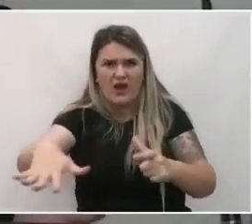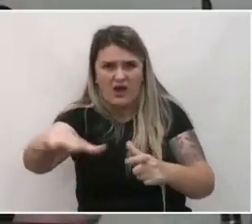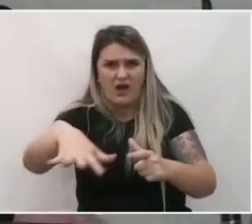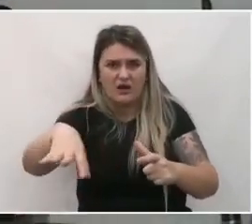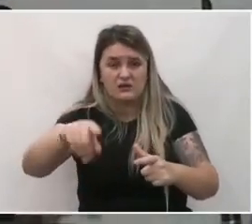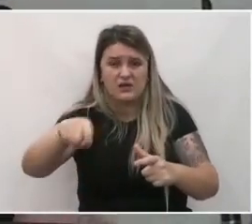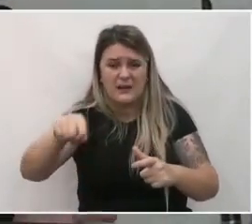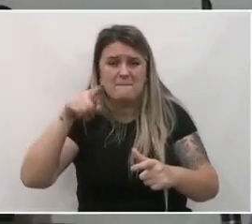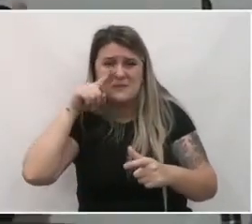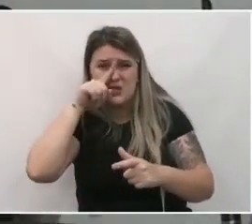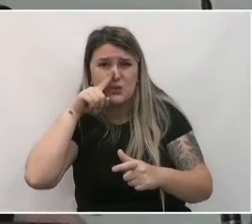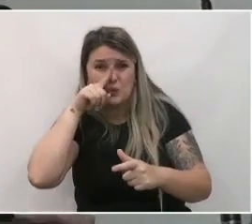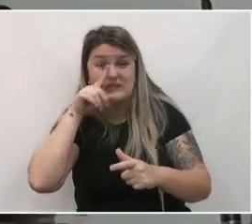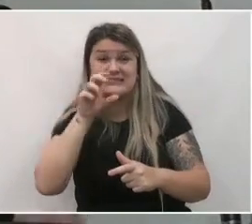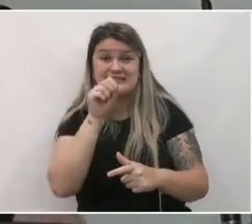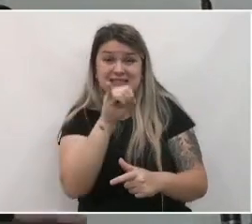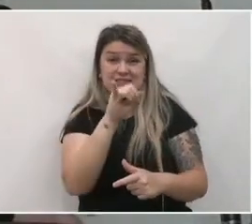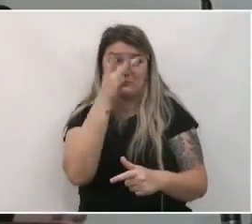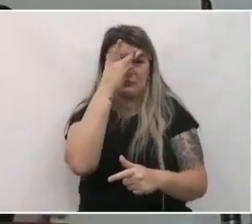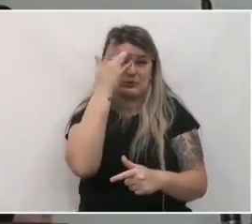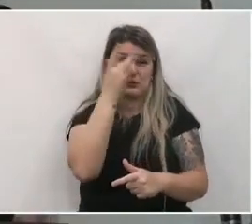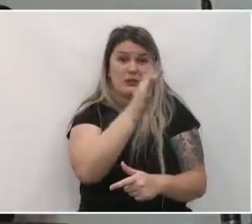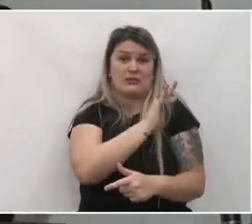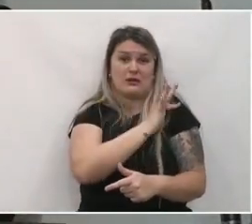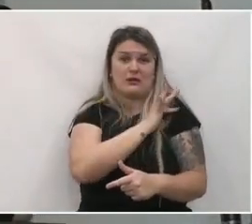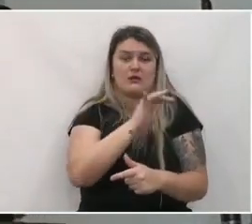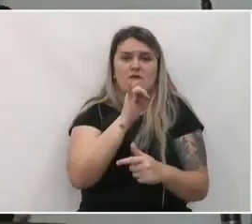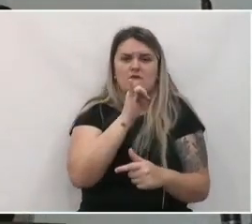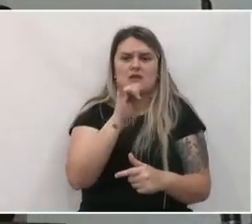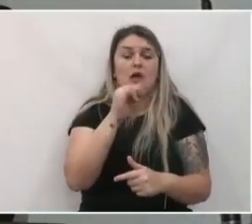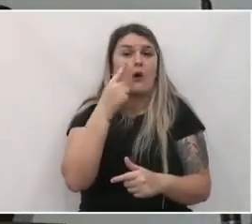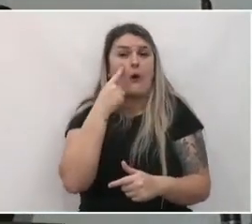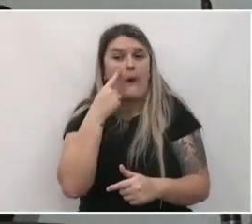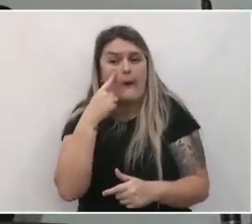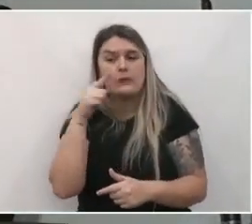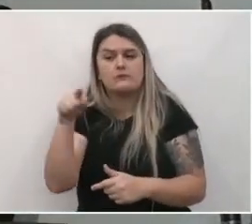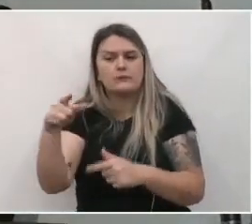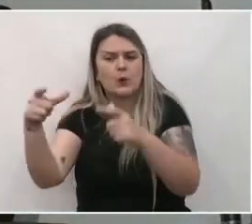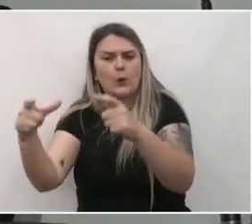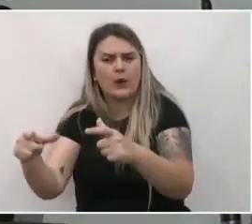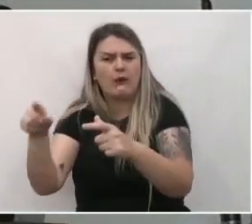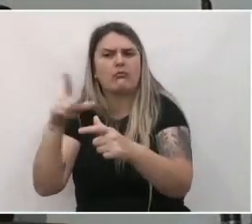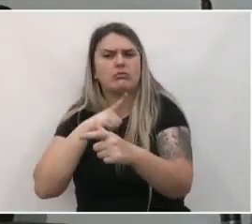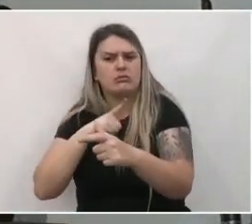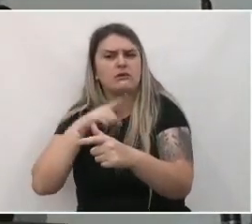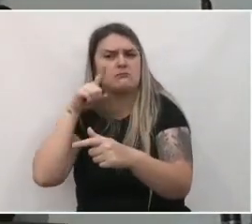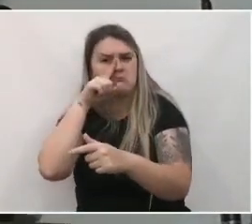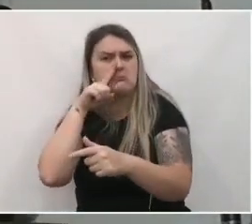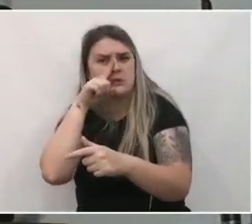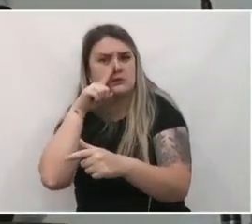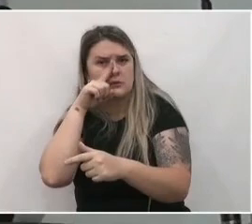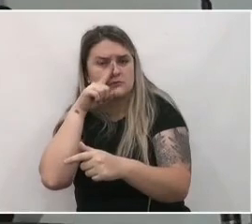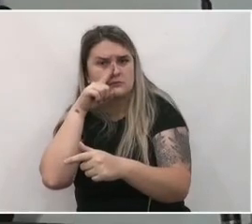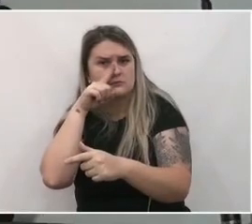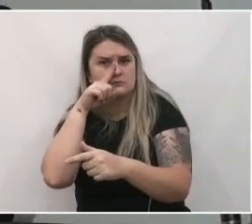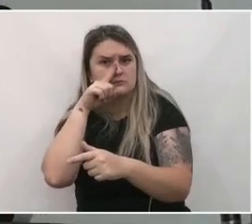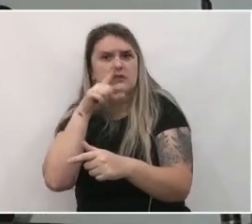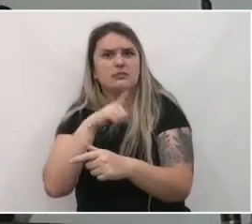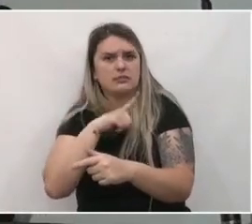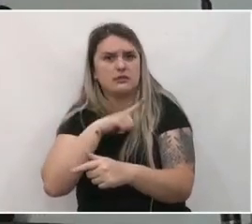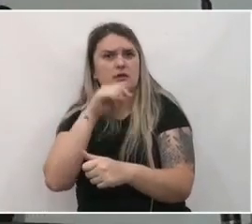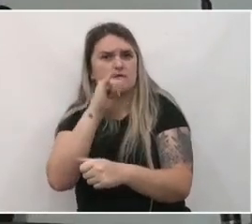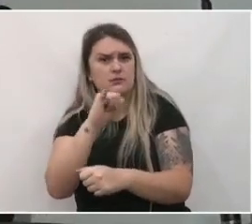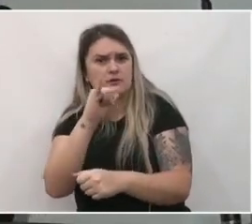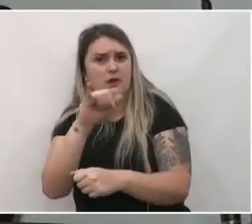técnica. se um técnico informa que determinada situação é de risco e isso está informado,